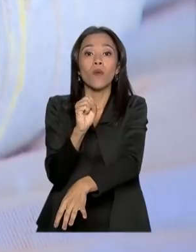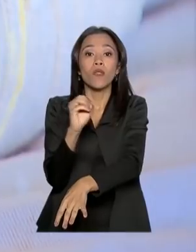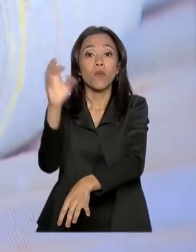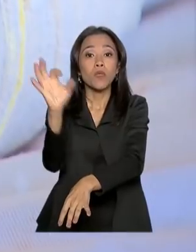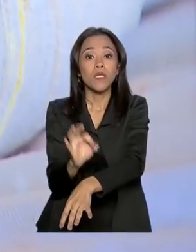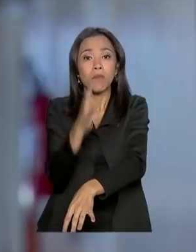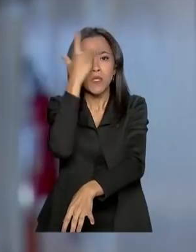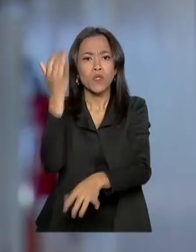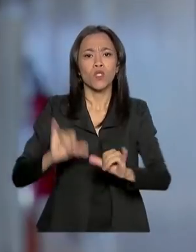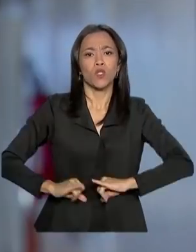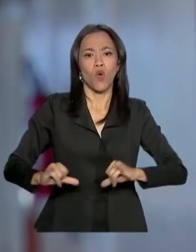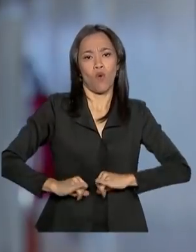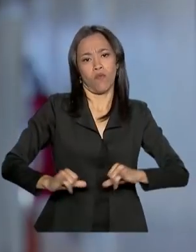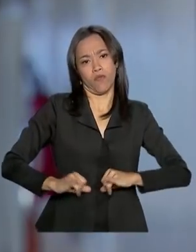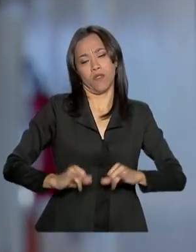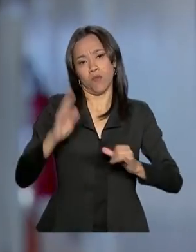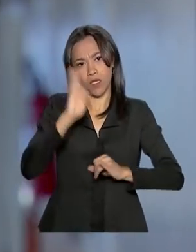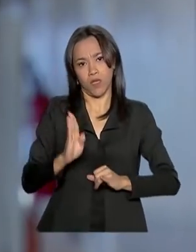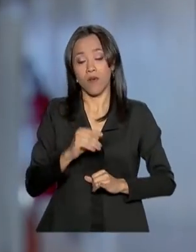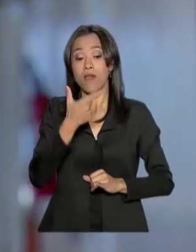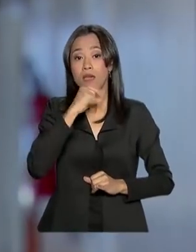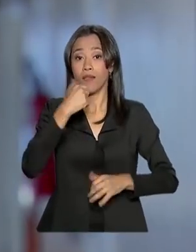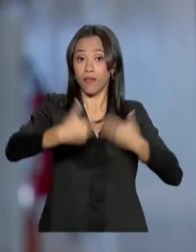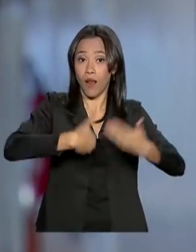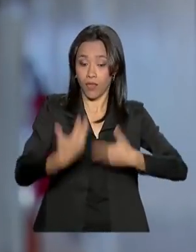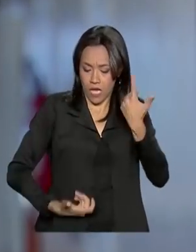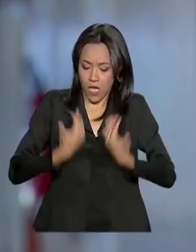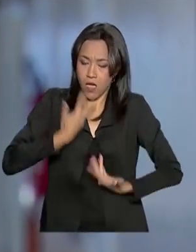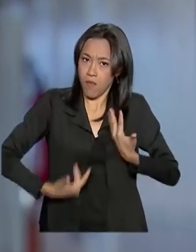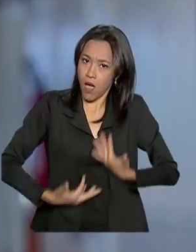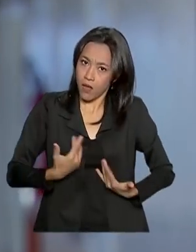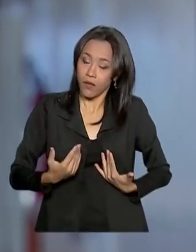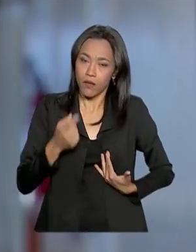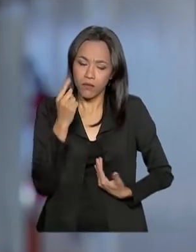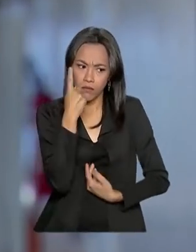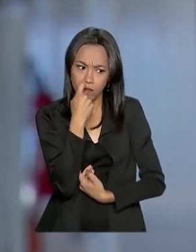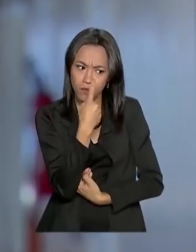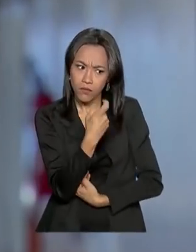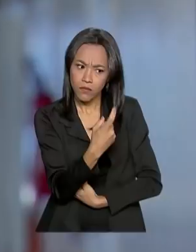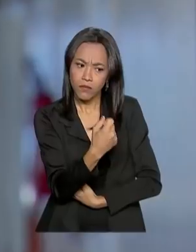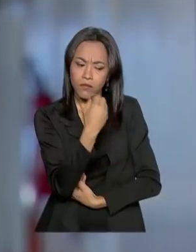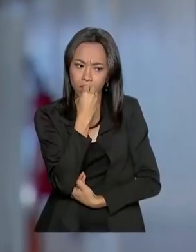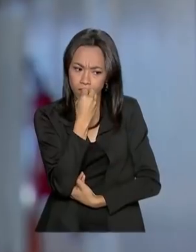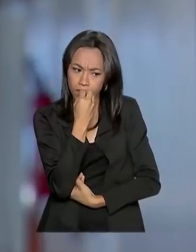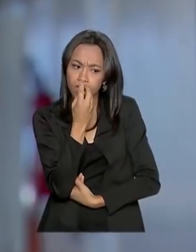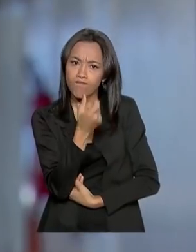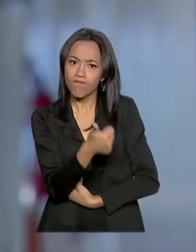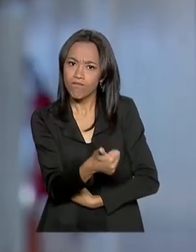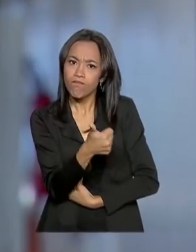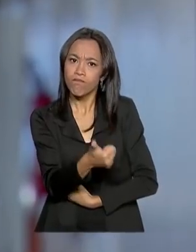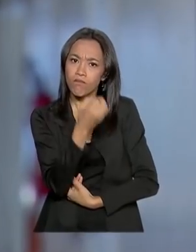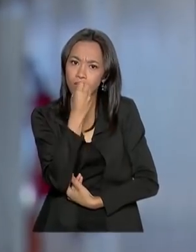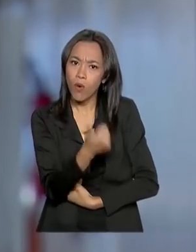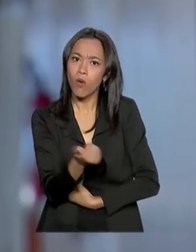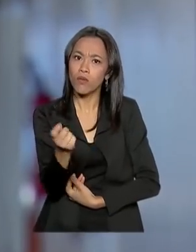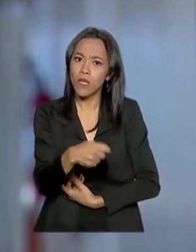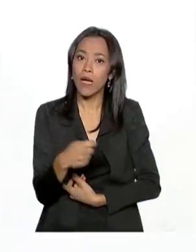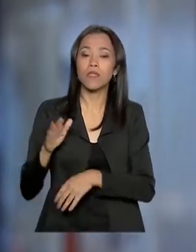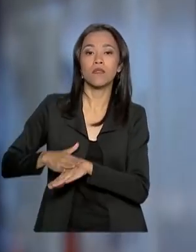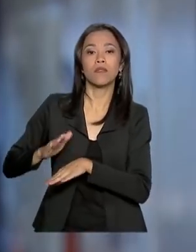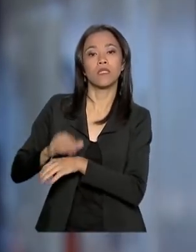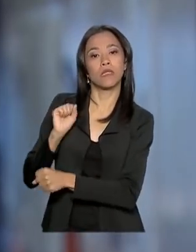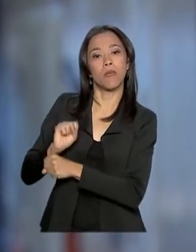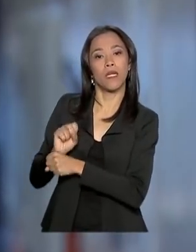queimaduras no Brasil. Quem trata a queimadura acompanha isso com muito interesse, exatamente para que isso se transforme finalmente num produto autorizado pela